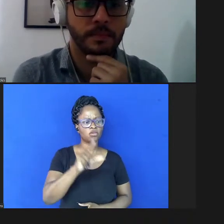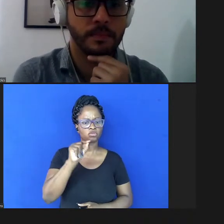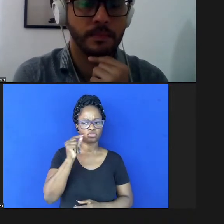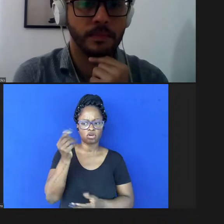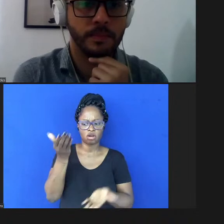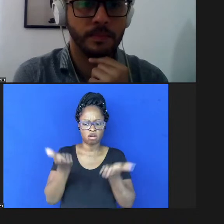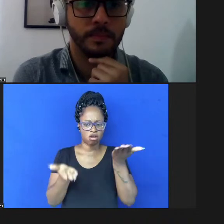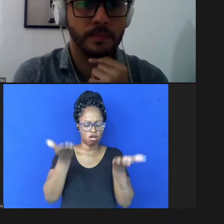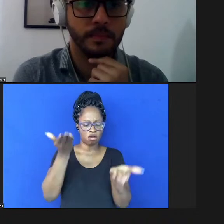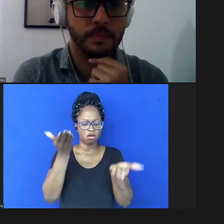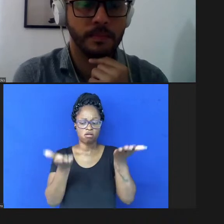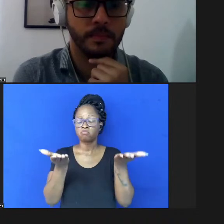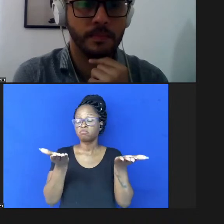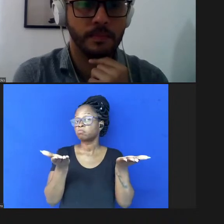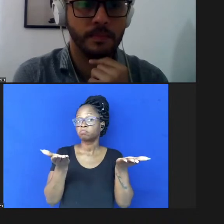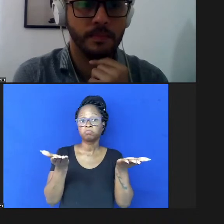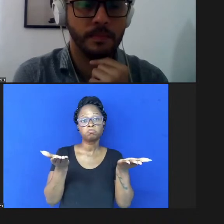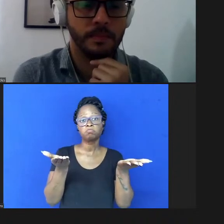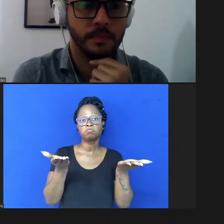questão